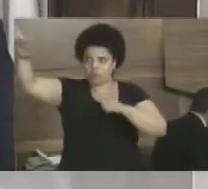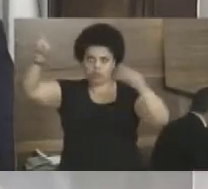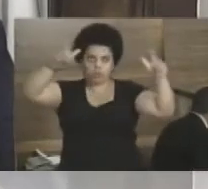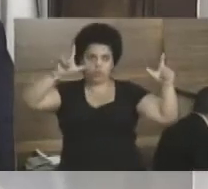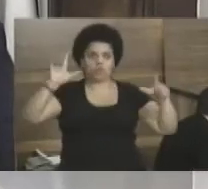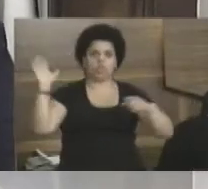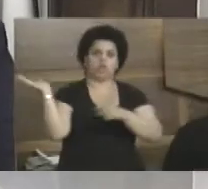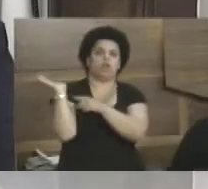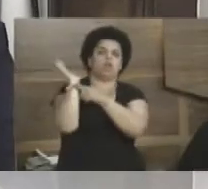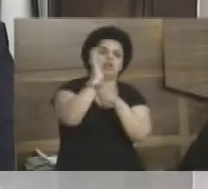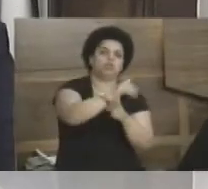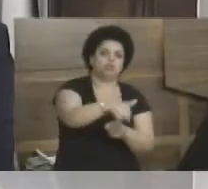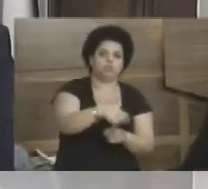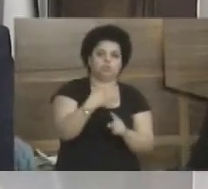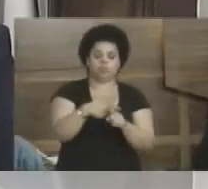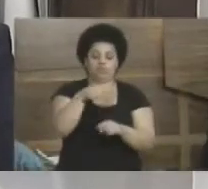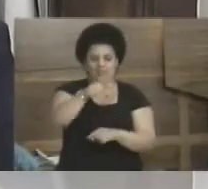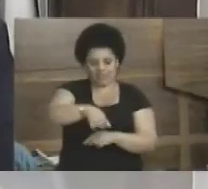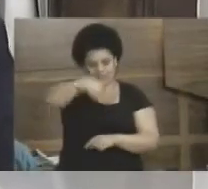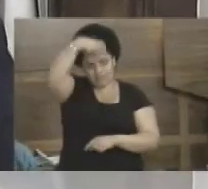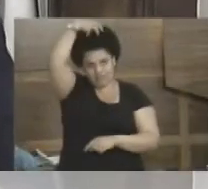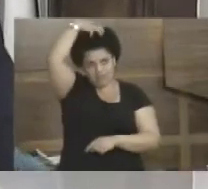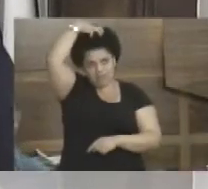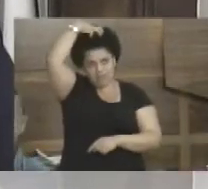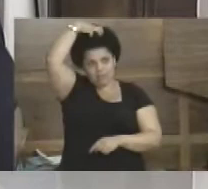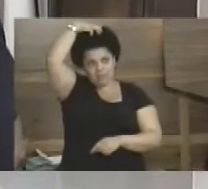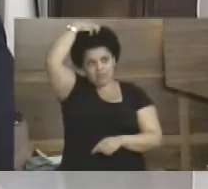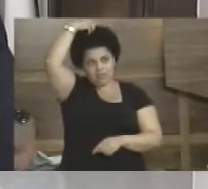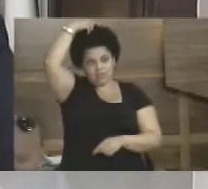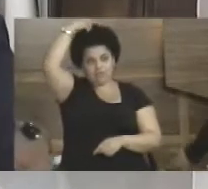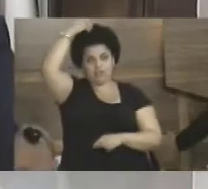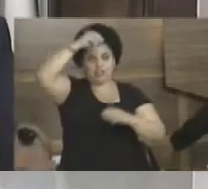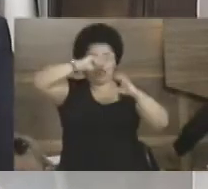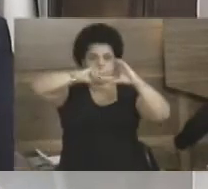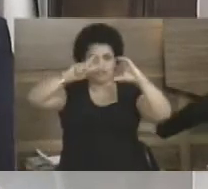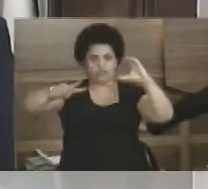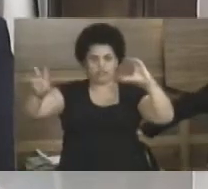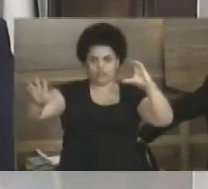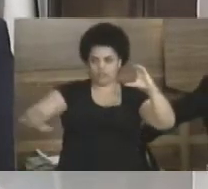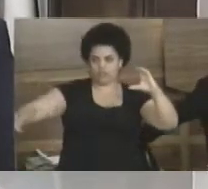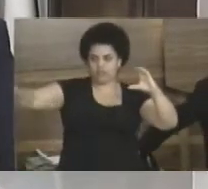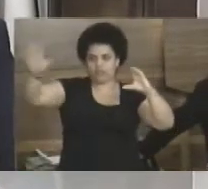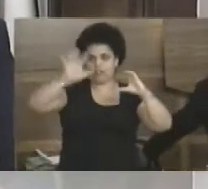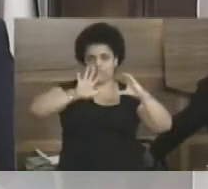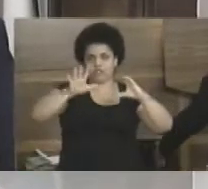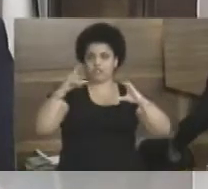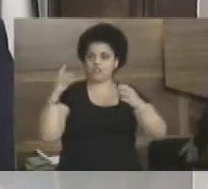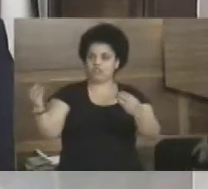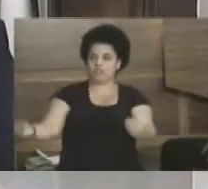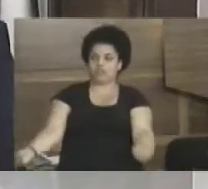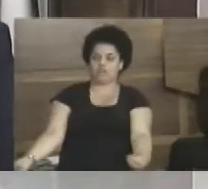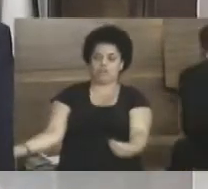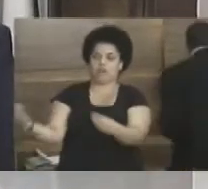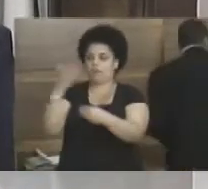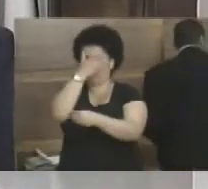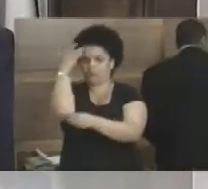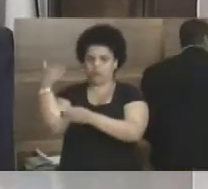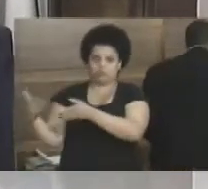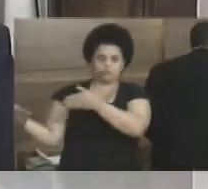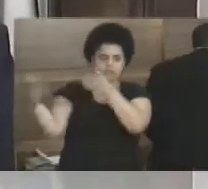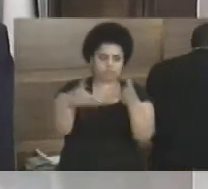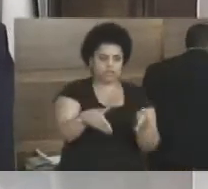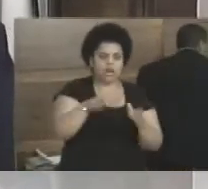porque a referência dessa região é Angra dos Reis, só que a gente recebe, só que a gente não recebe